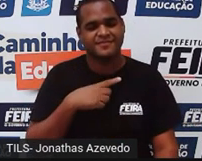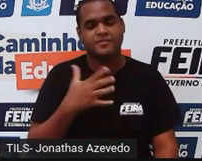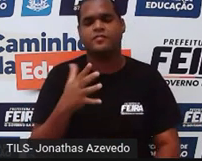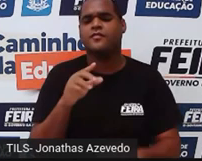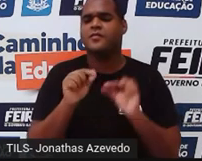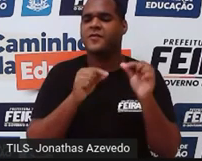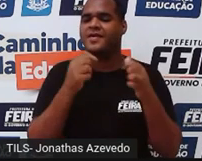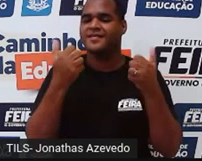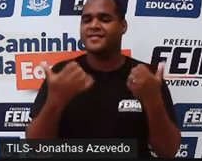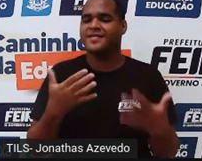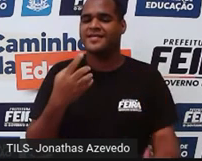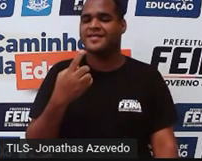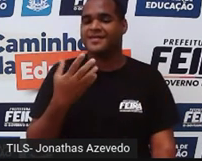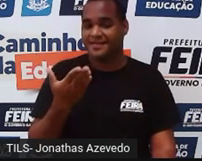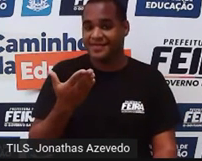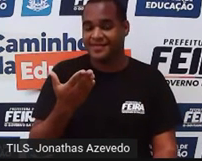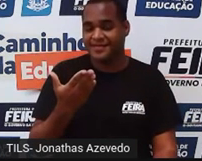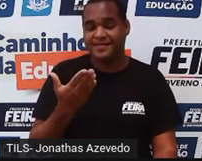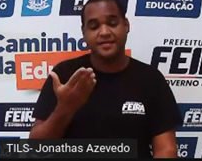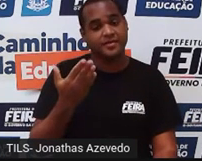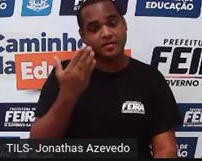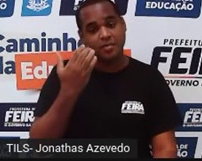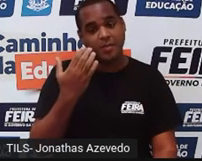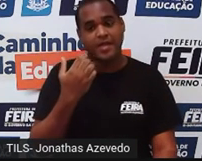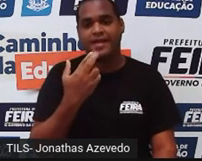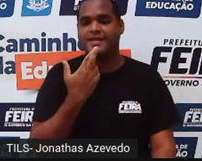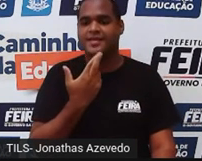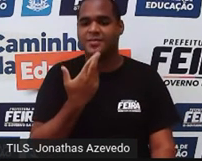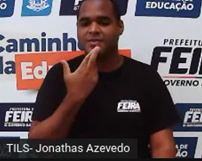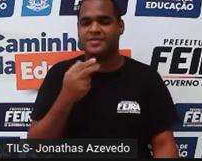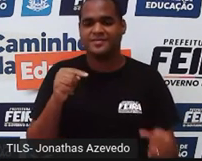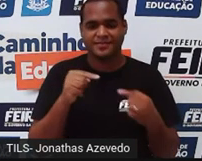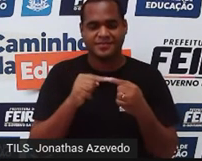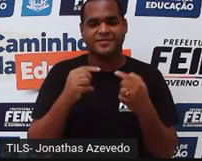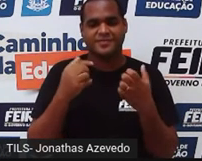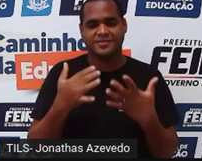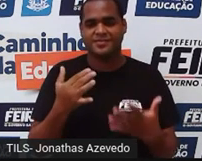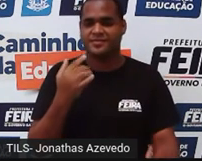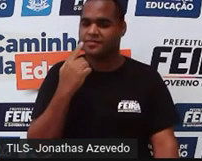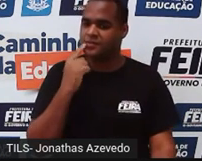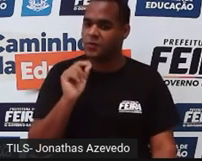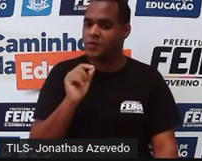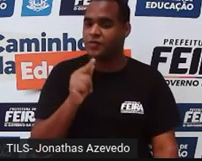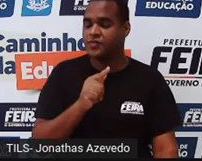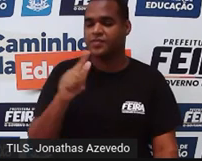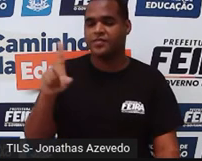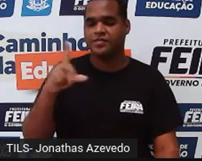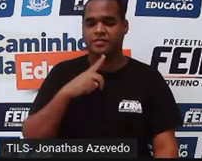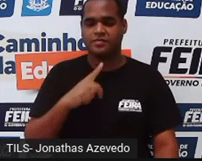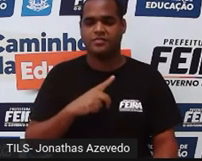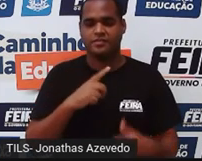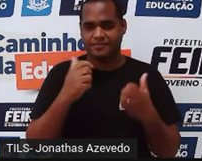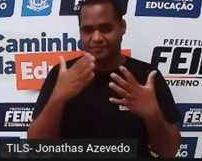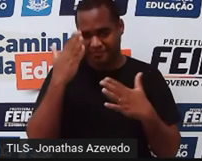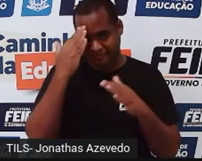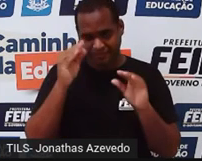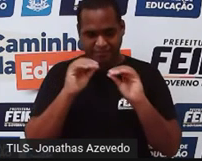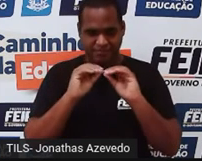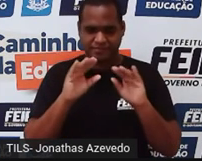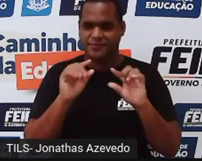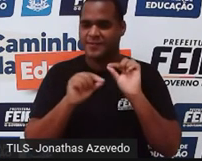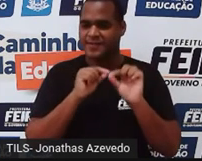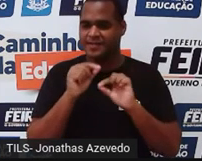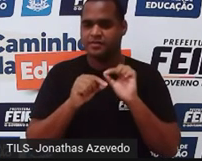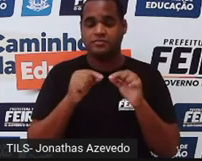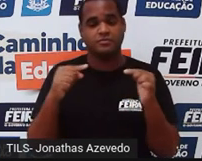Então, por isso que o resultado dessa continha é menos 2. Mas tem outro jeito de você entender isso, ó. Esse